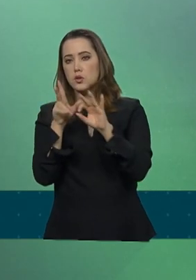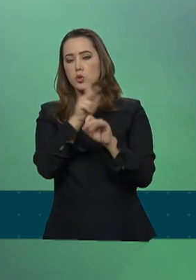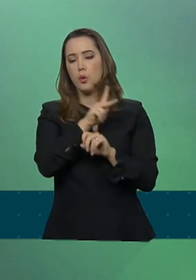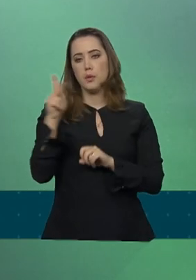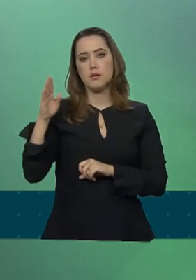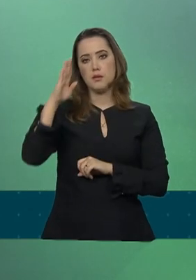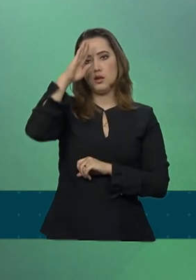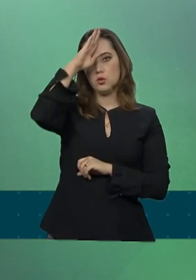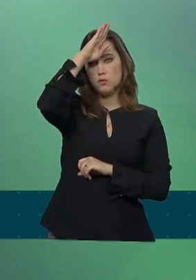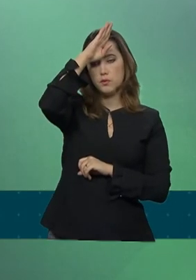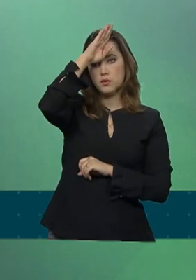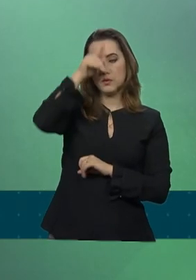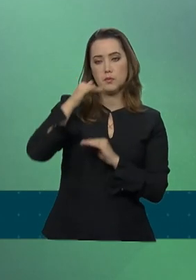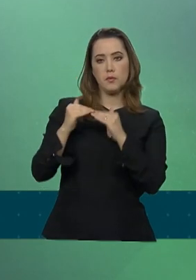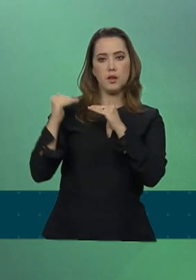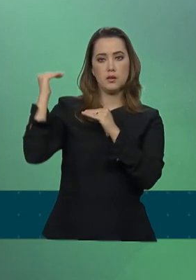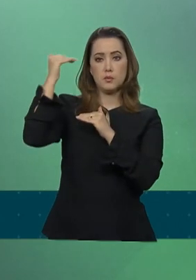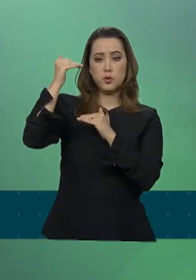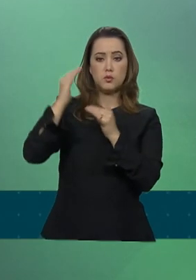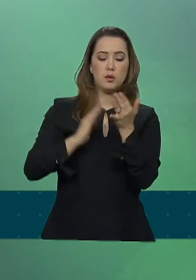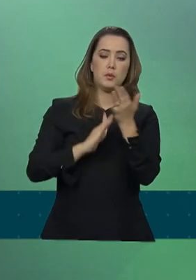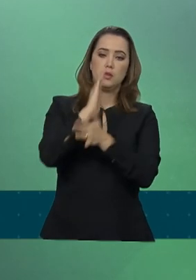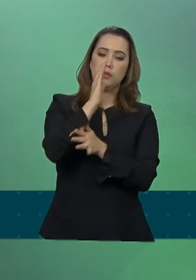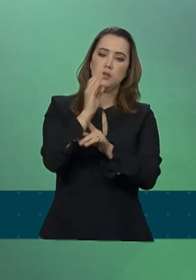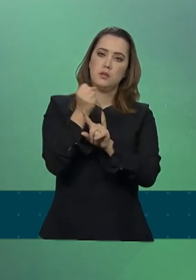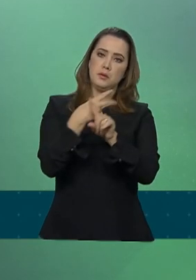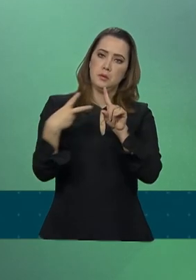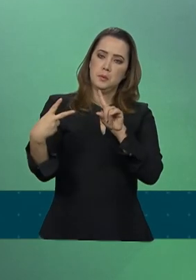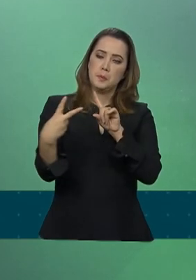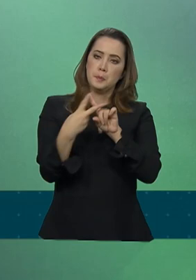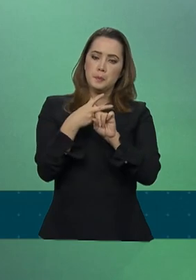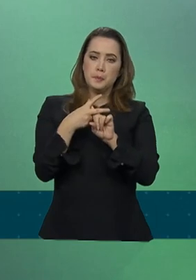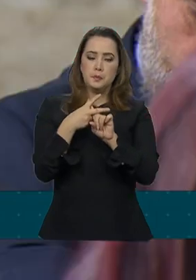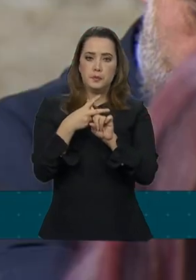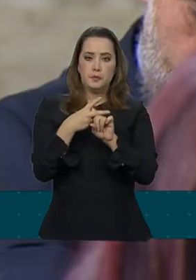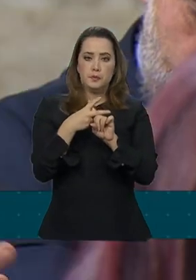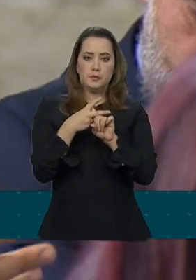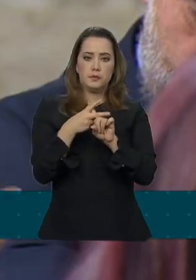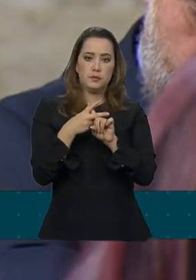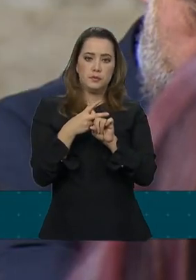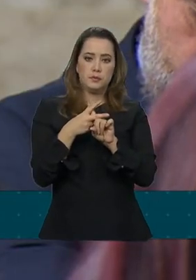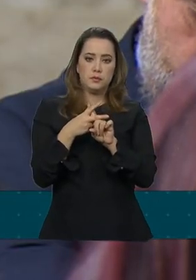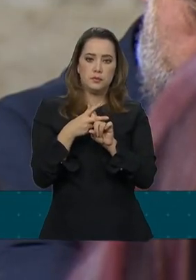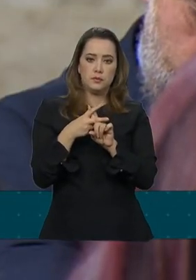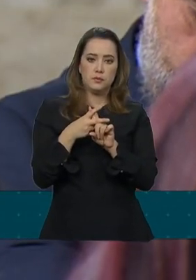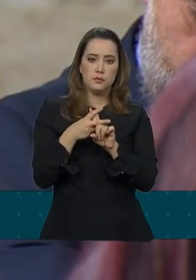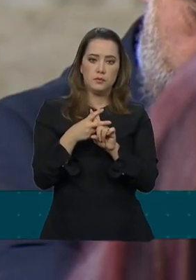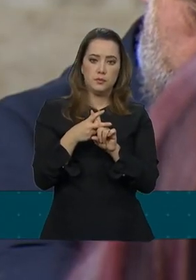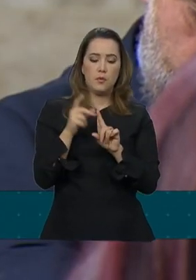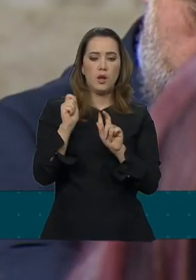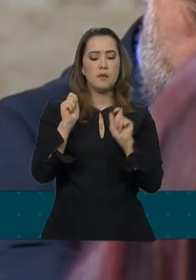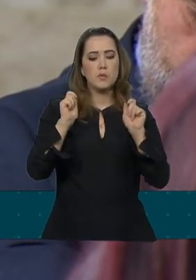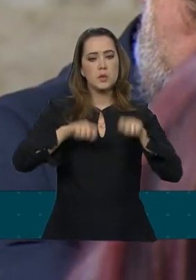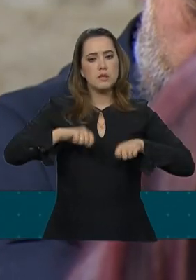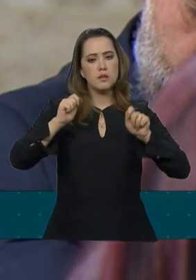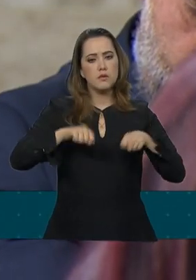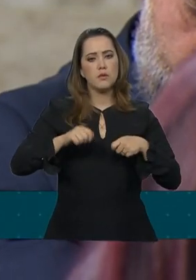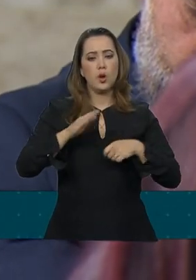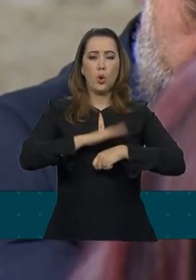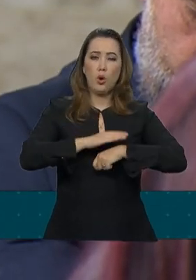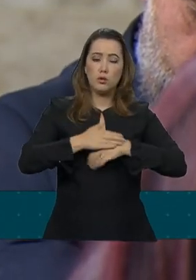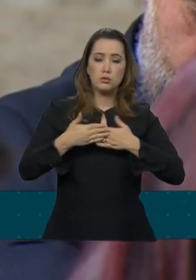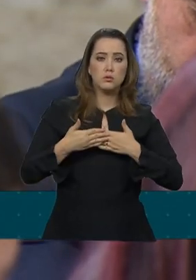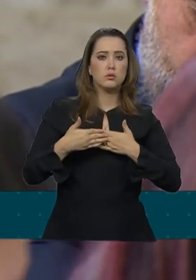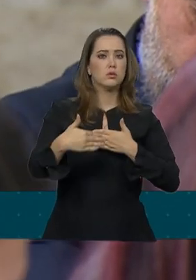de tudo, está a aprovação da reforma da Previdência, a que seja possível nesse momento,